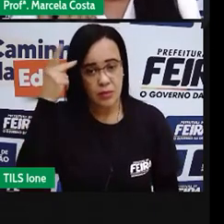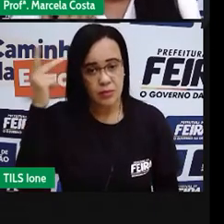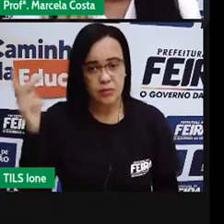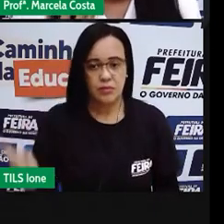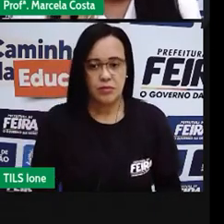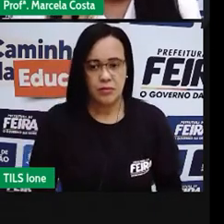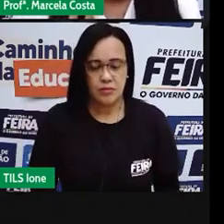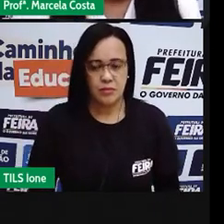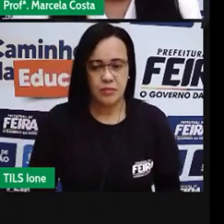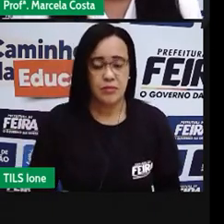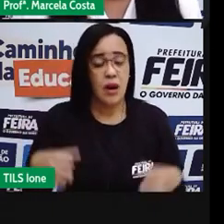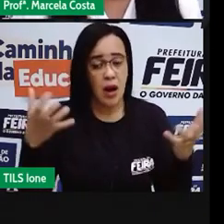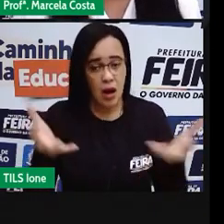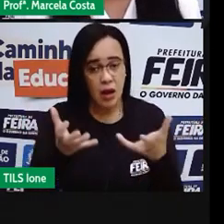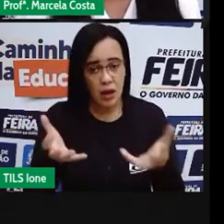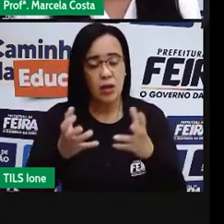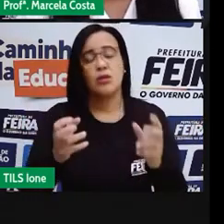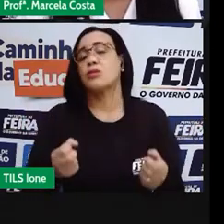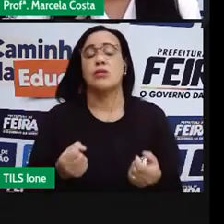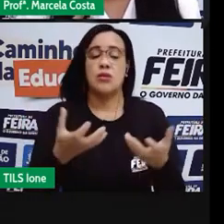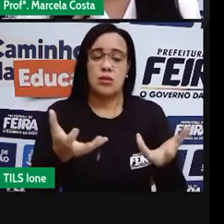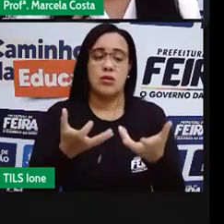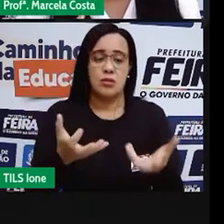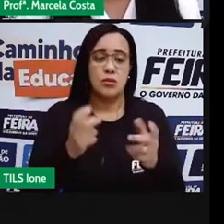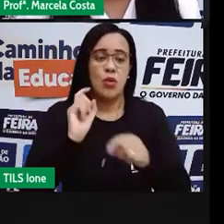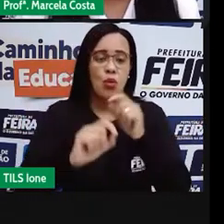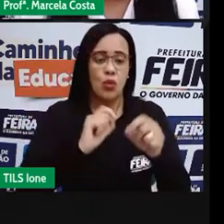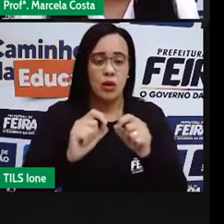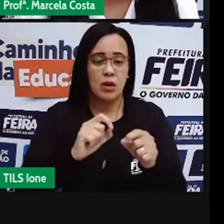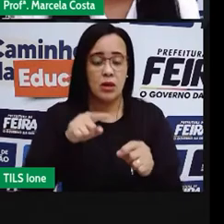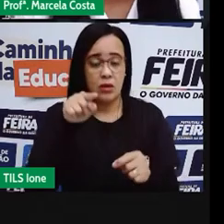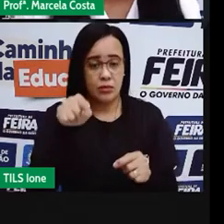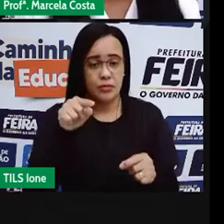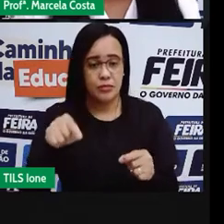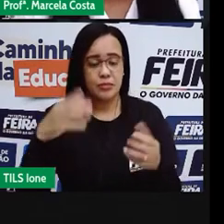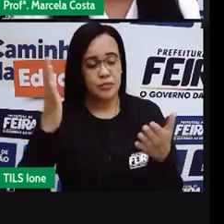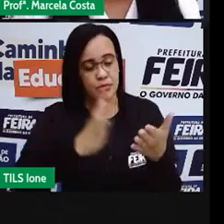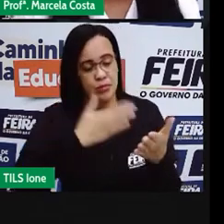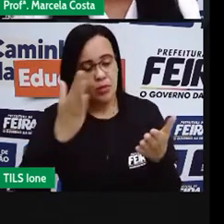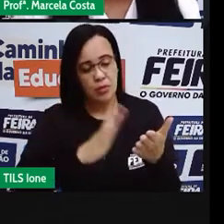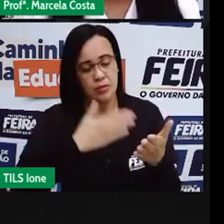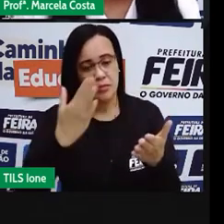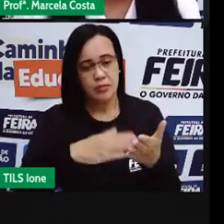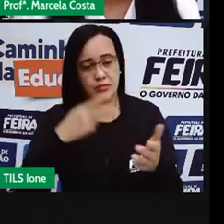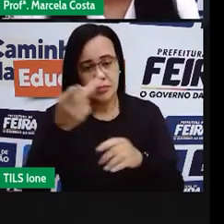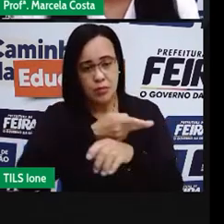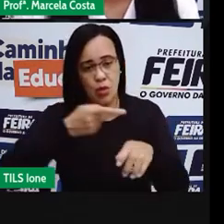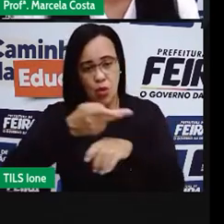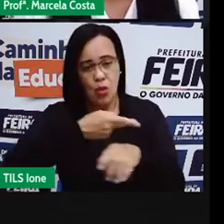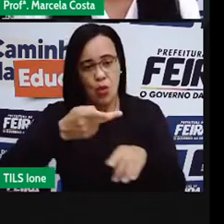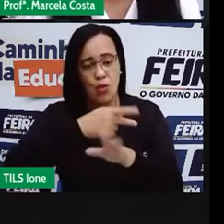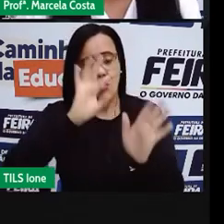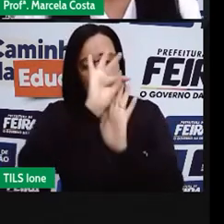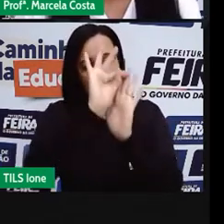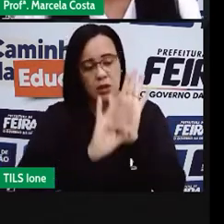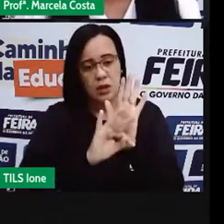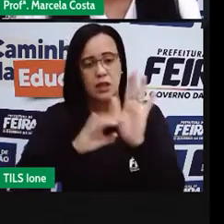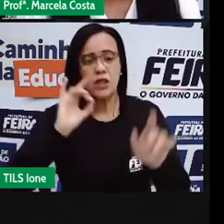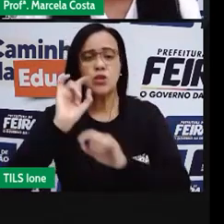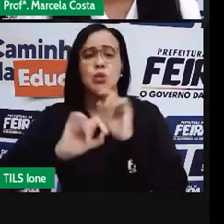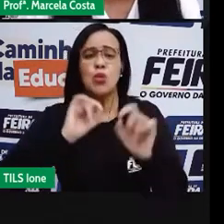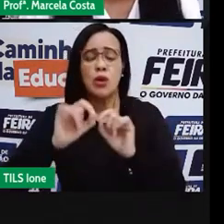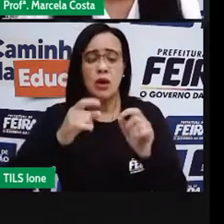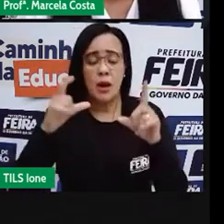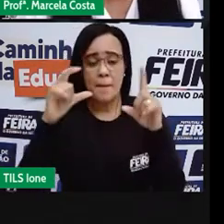eu quero que vocês procurem aqui nesse texto que estou apresentando a